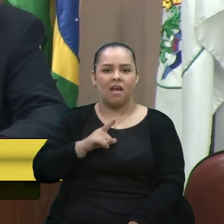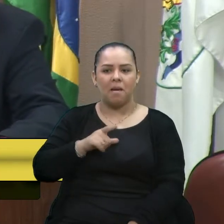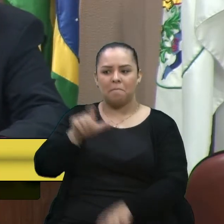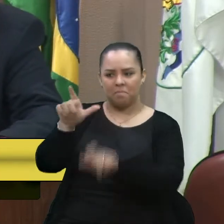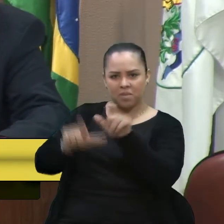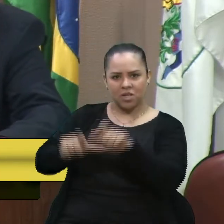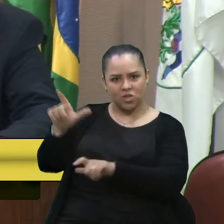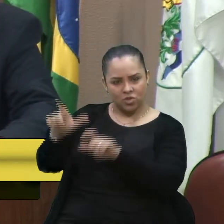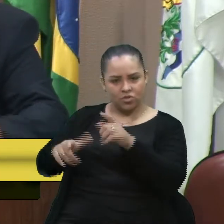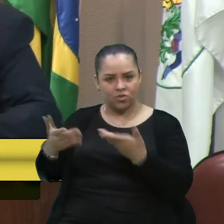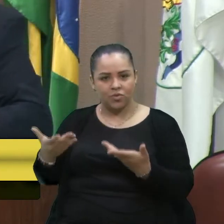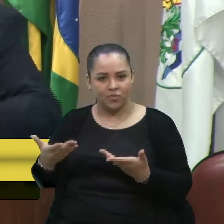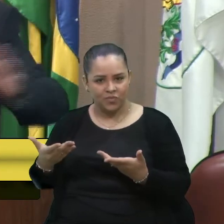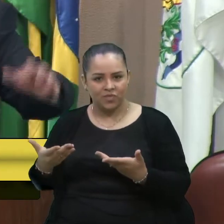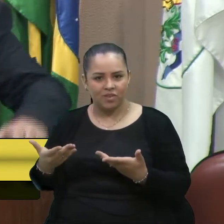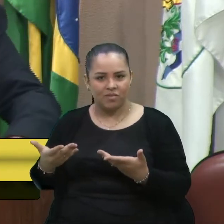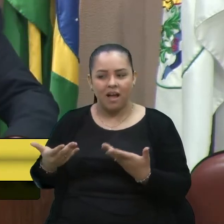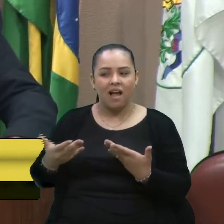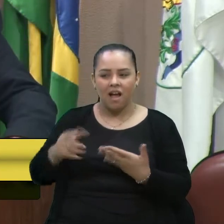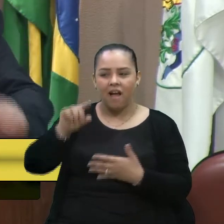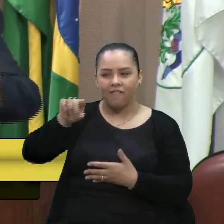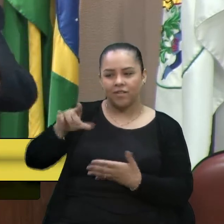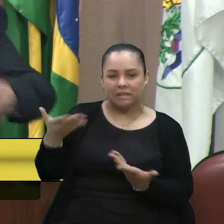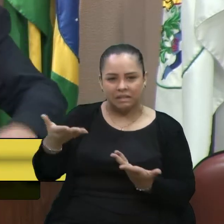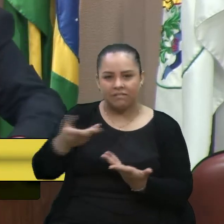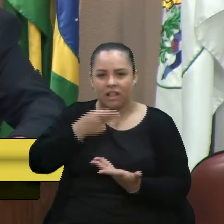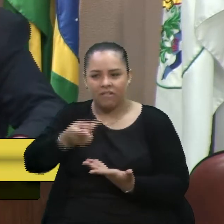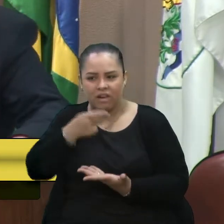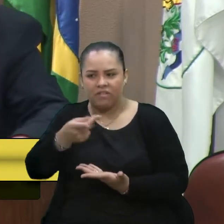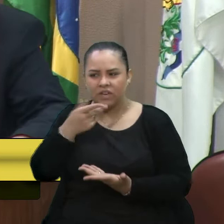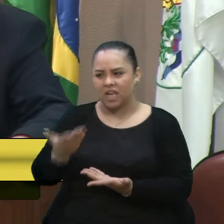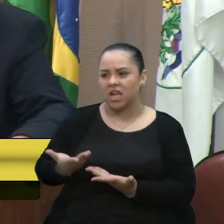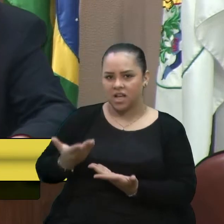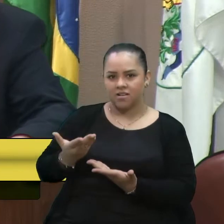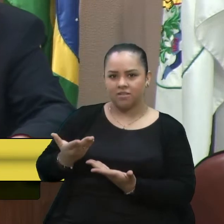Bom, eu só dei 20 tiros naquela pessoa, ficou no paredão.